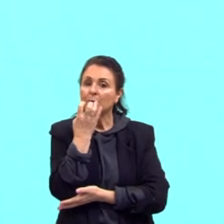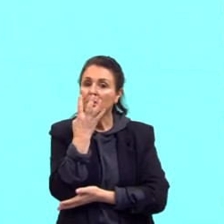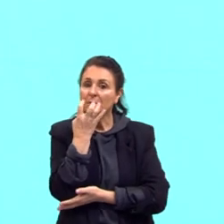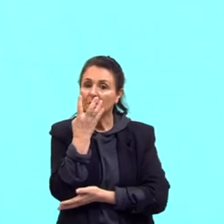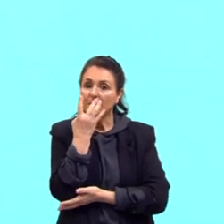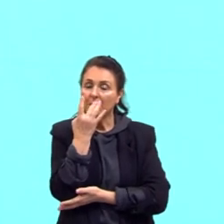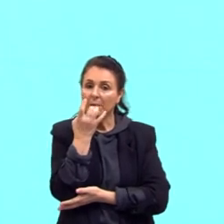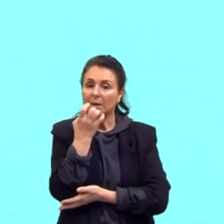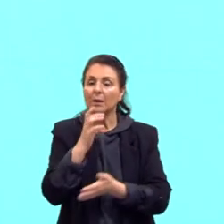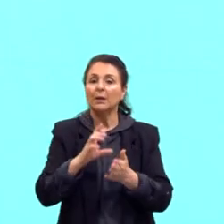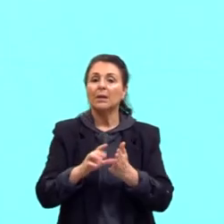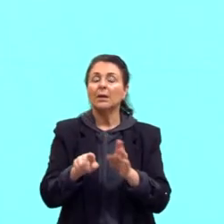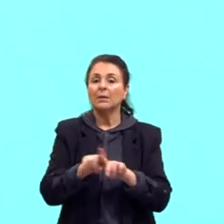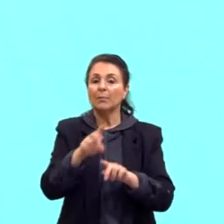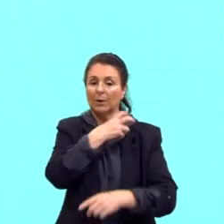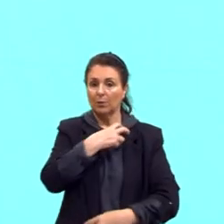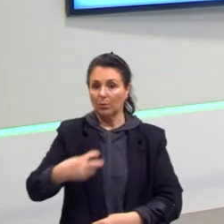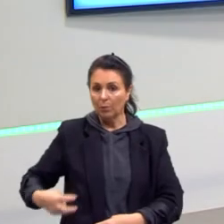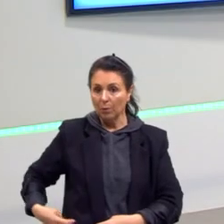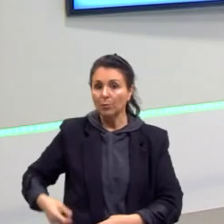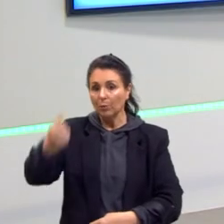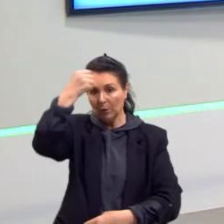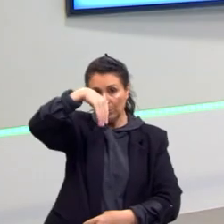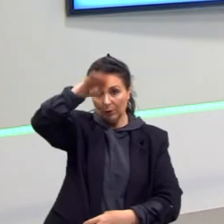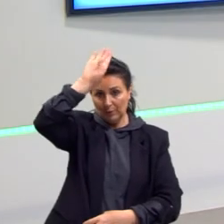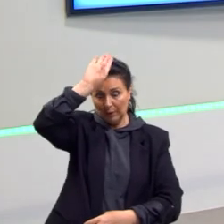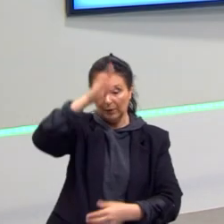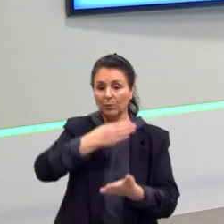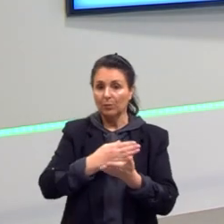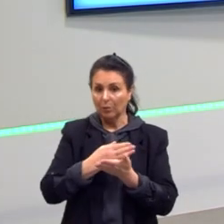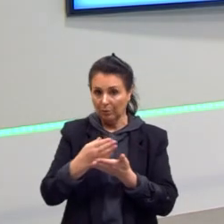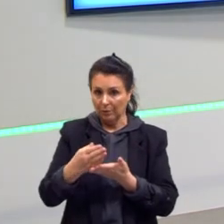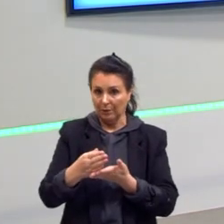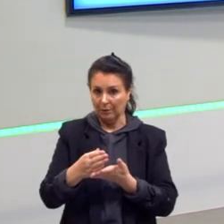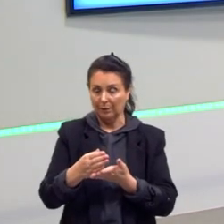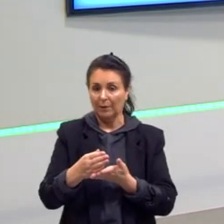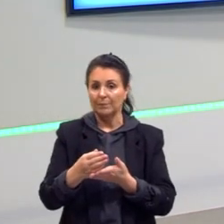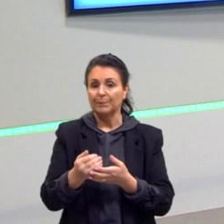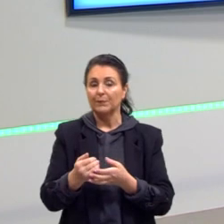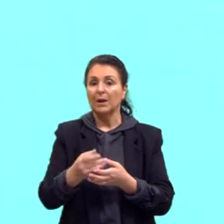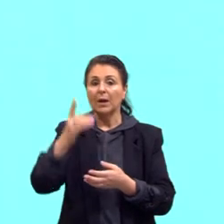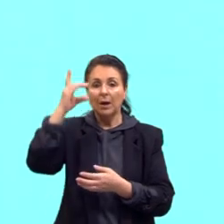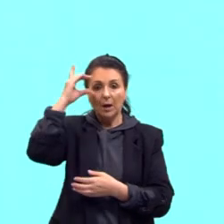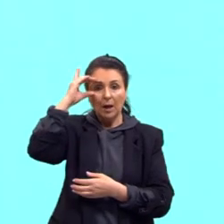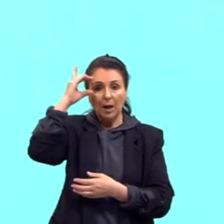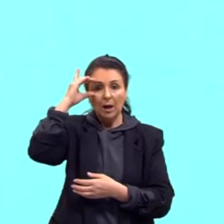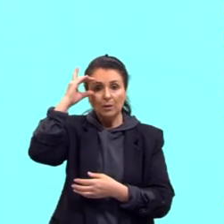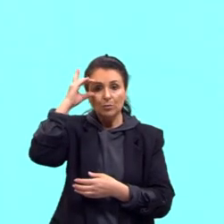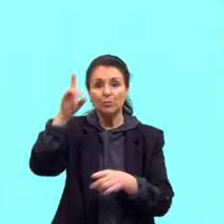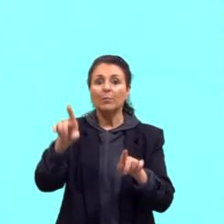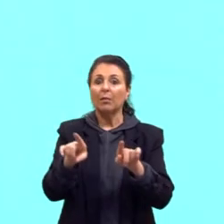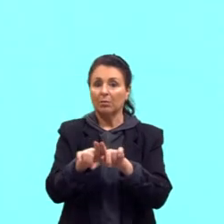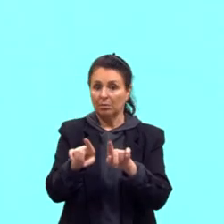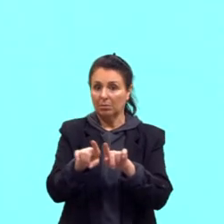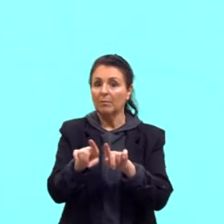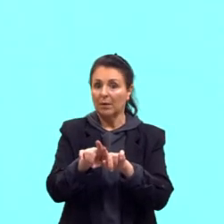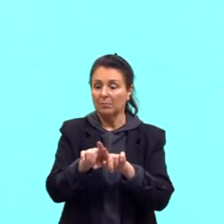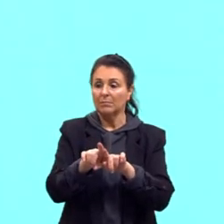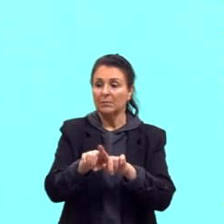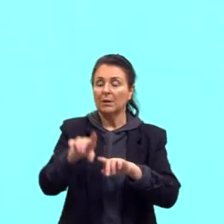lá o governo Collor, Itamar e outros mais, tá? Vamos, ah, lembrando, a Dilma foi empitimada, tá, a única,